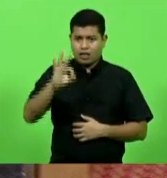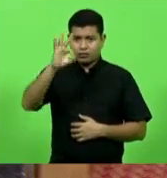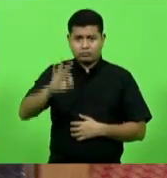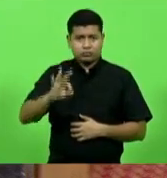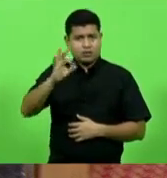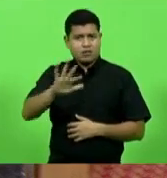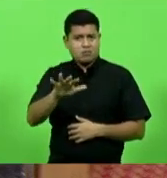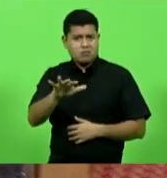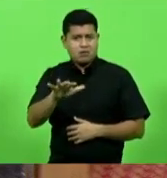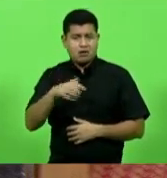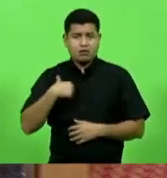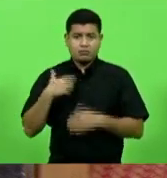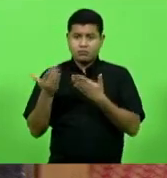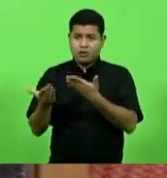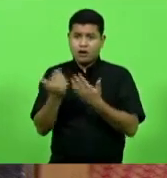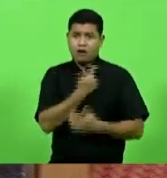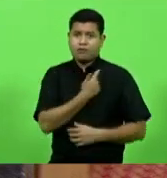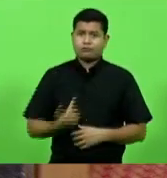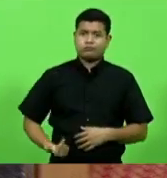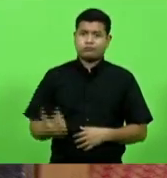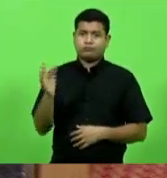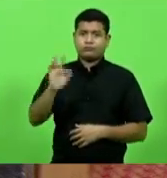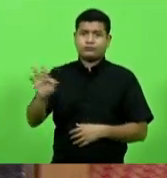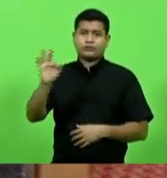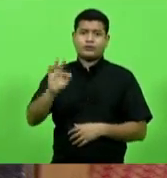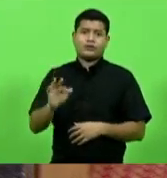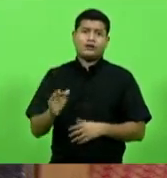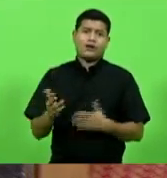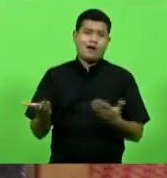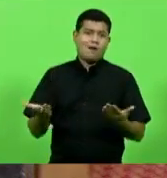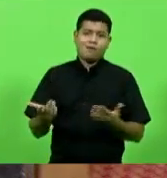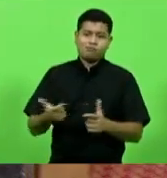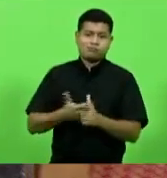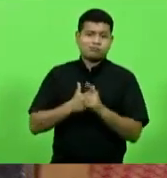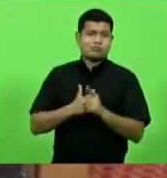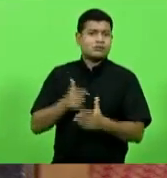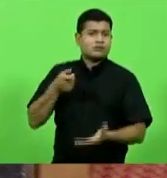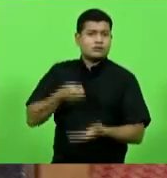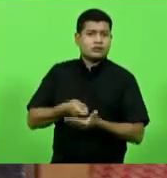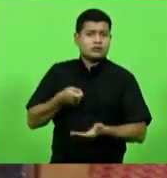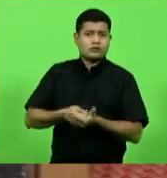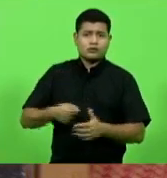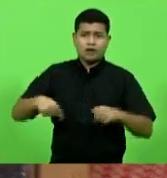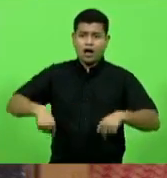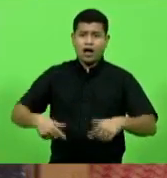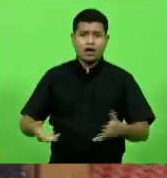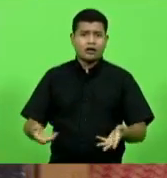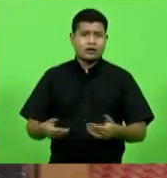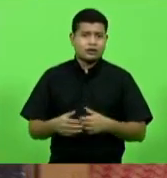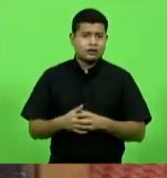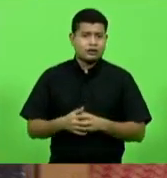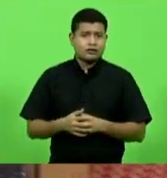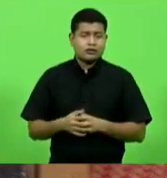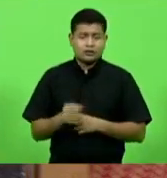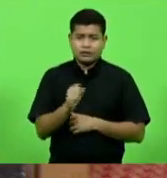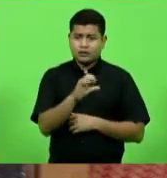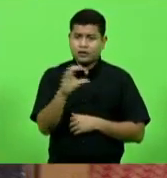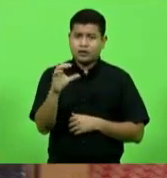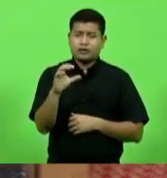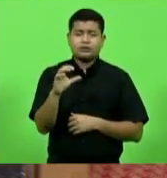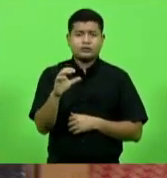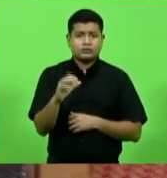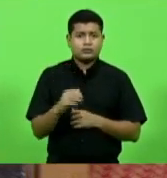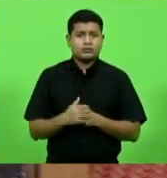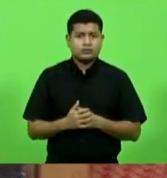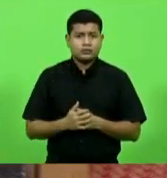o governo federal está devendo para Santa Catarina está devendo maior